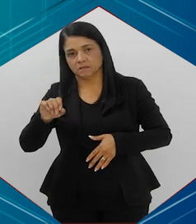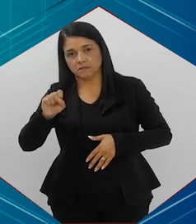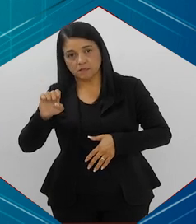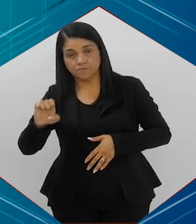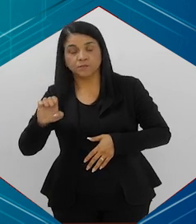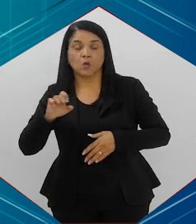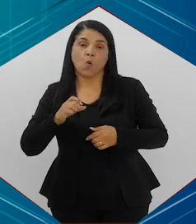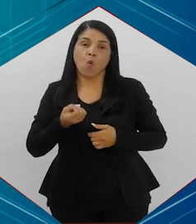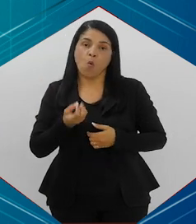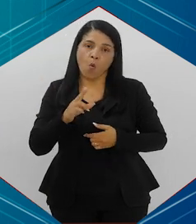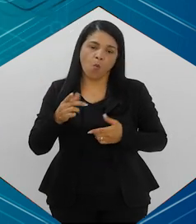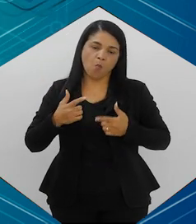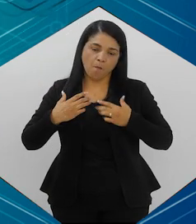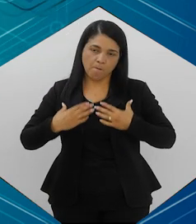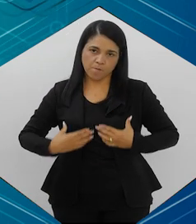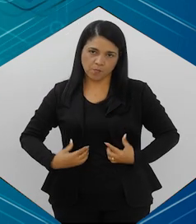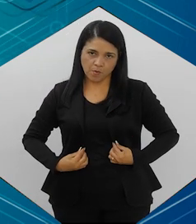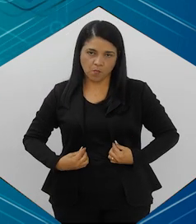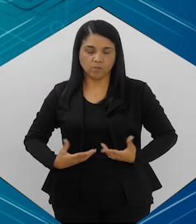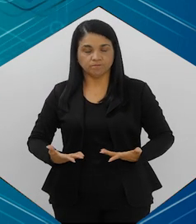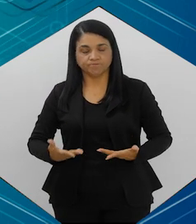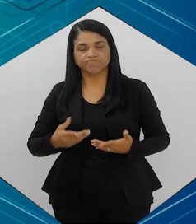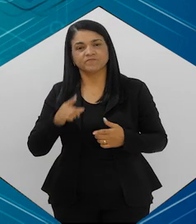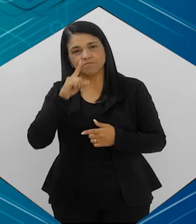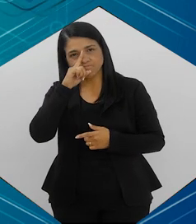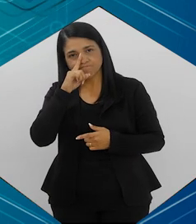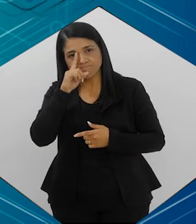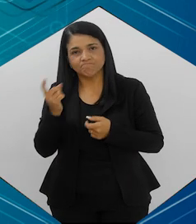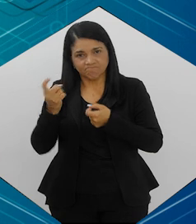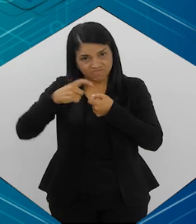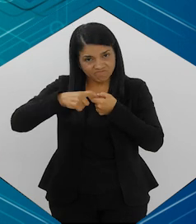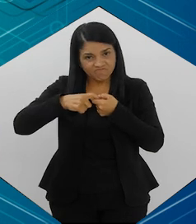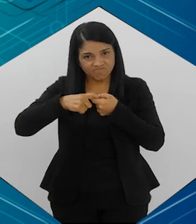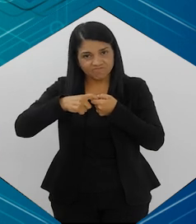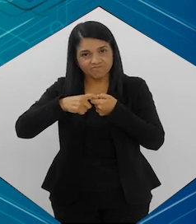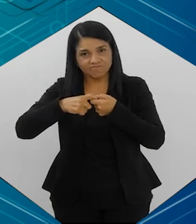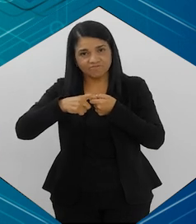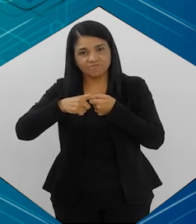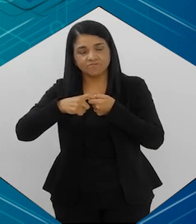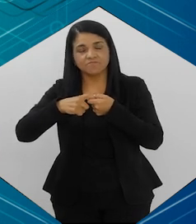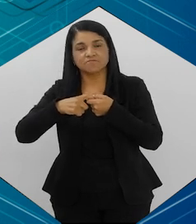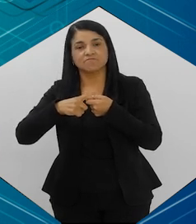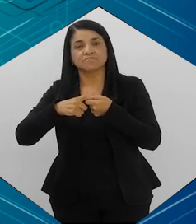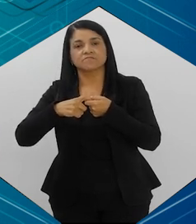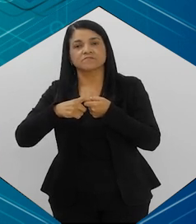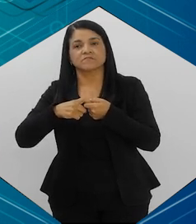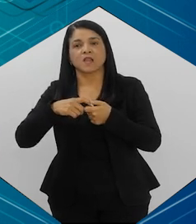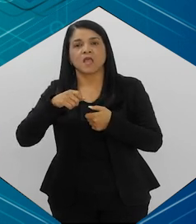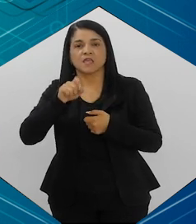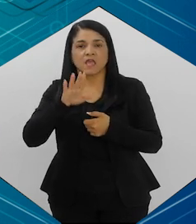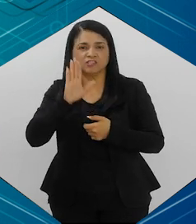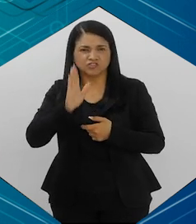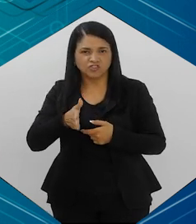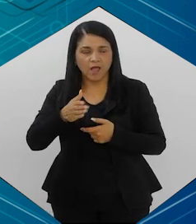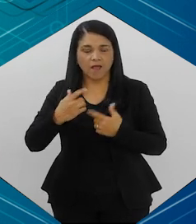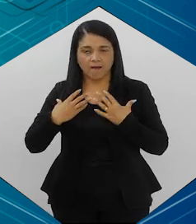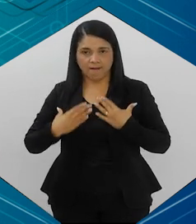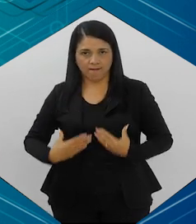local do pulmão. A recorrência é muito grande nesses casos, né? Quem já teve câncer de pulmão,